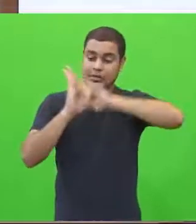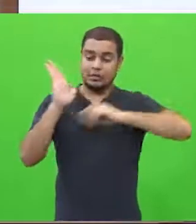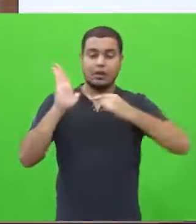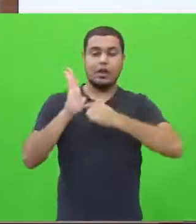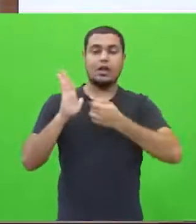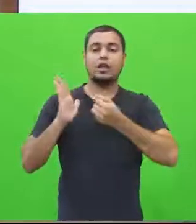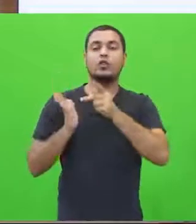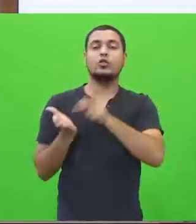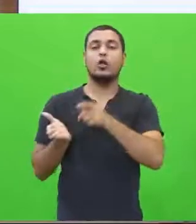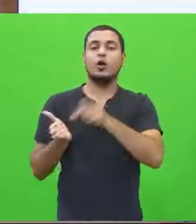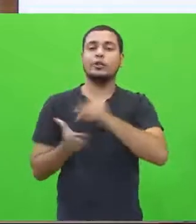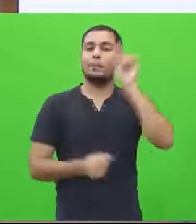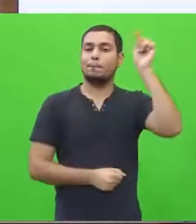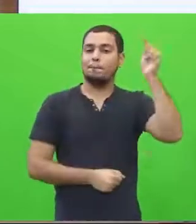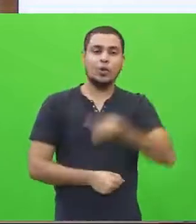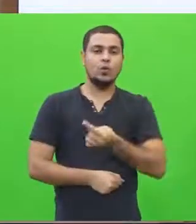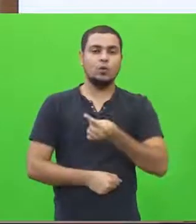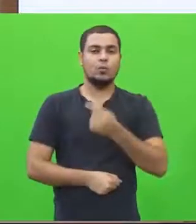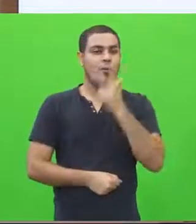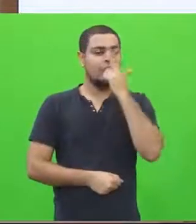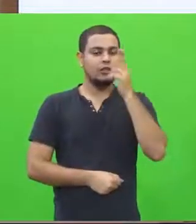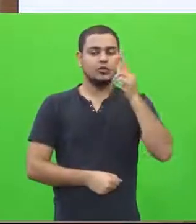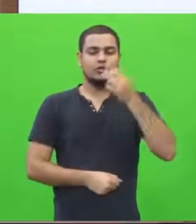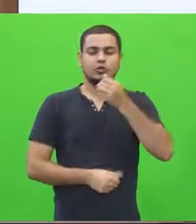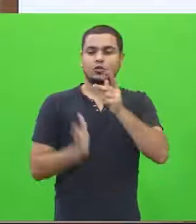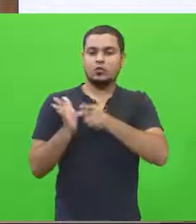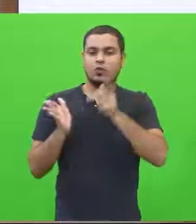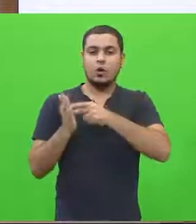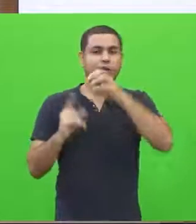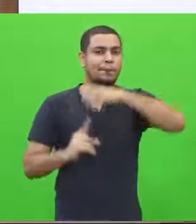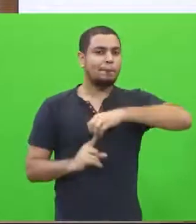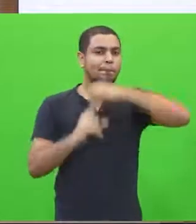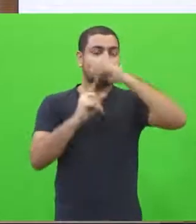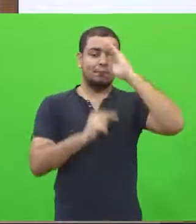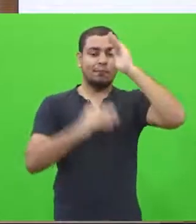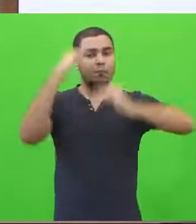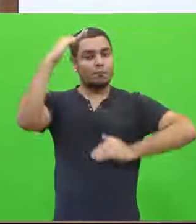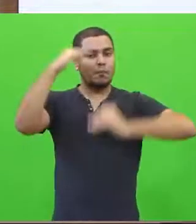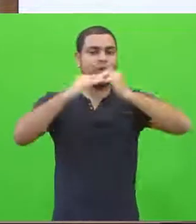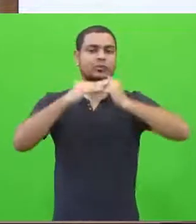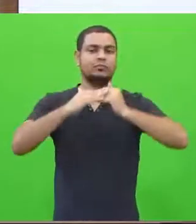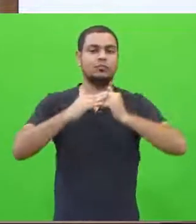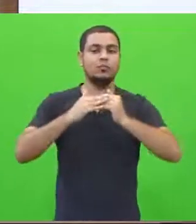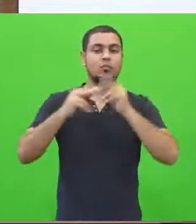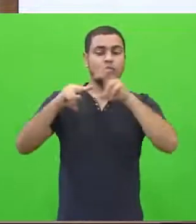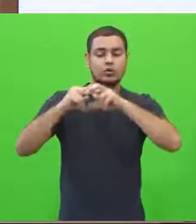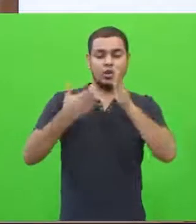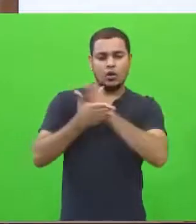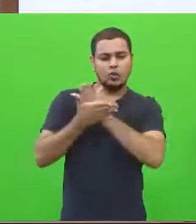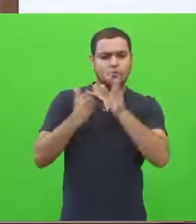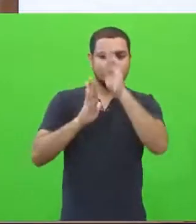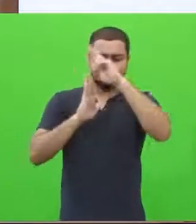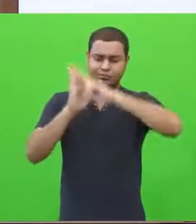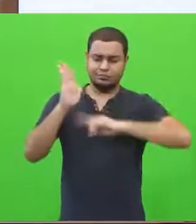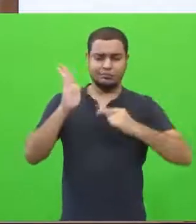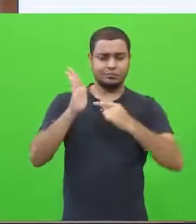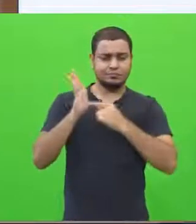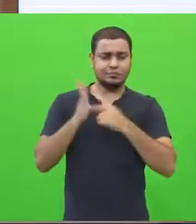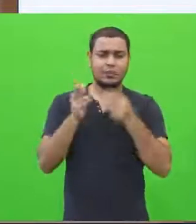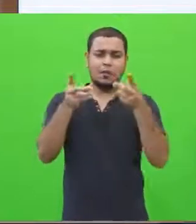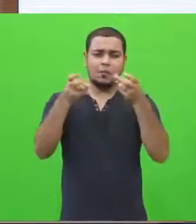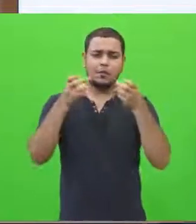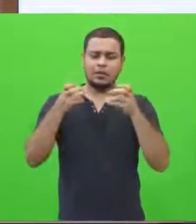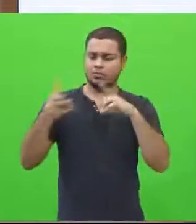Foram disponibilizadas várias redações de várias edições. E em algumas delas, vocês vão perceber que em algum momento essas